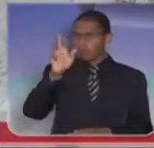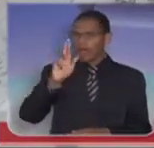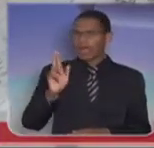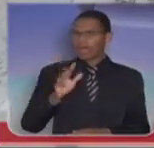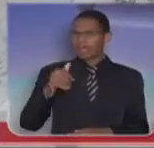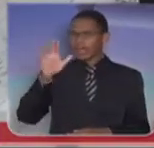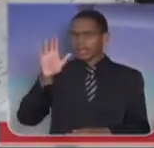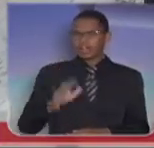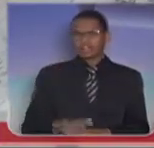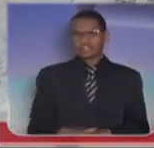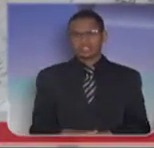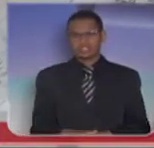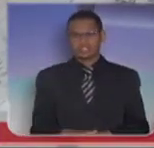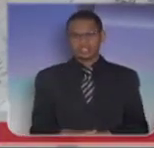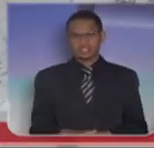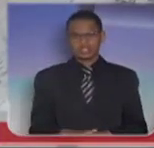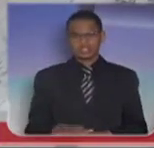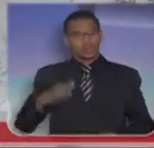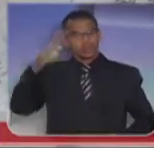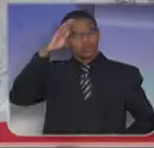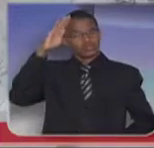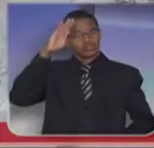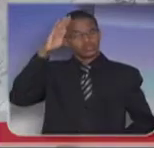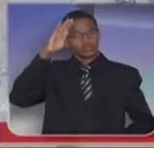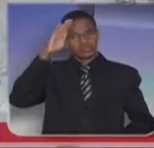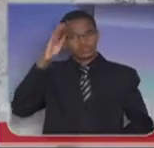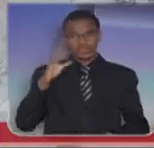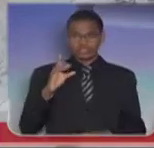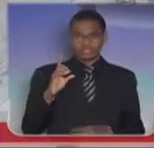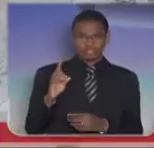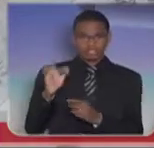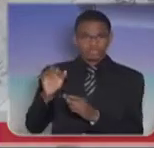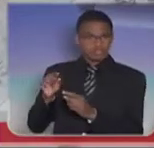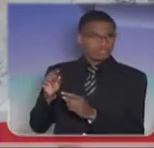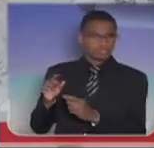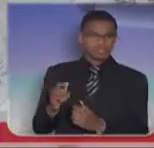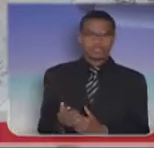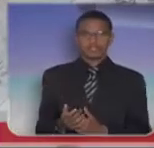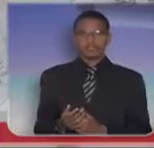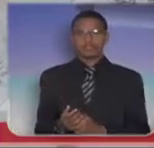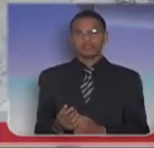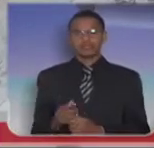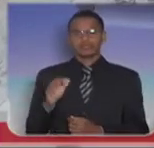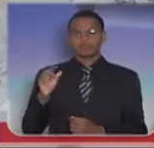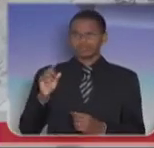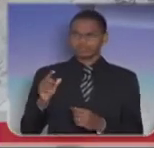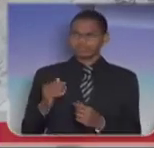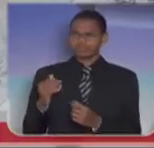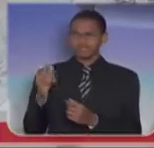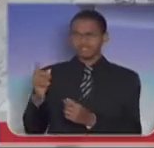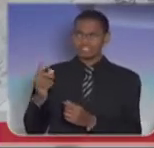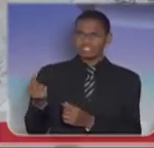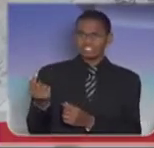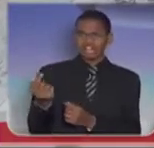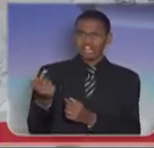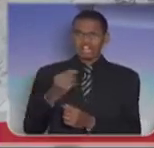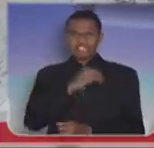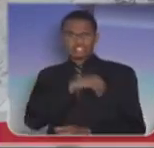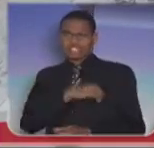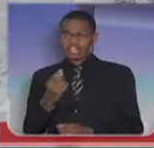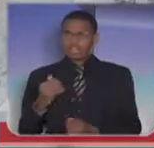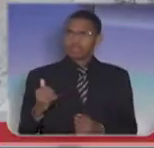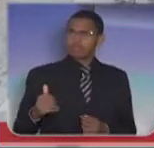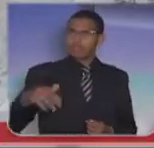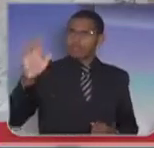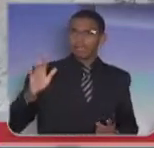com o dado aqui. Um soldado do Distrito Federal, senhores, ganha mais que um tenente da Polícia Militar do Estado de São Paulo. Parabéns ao